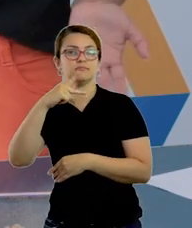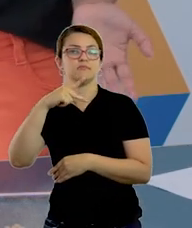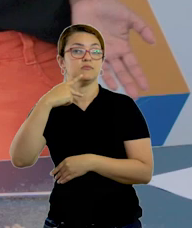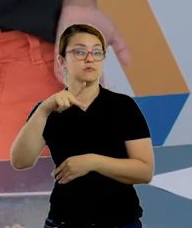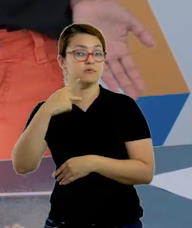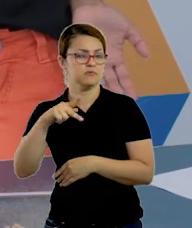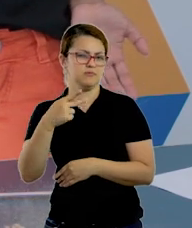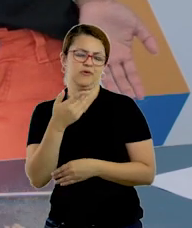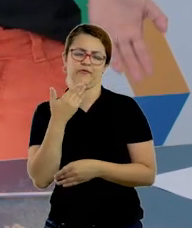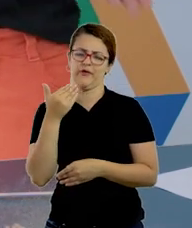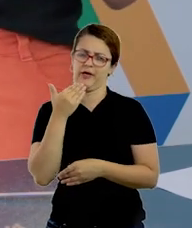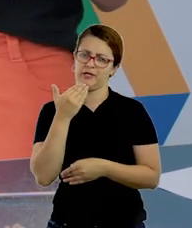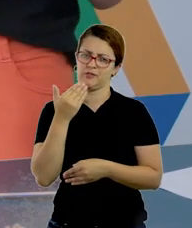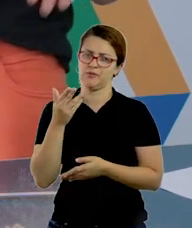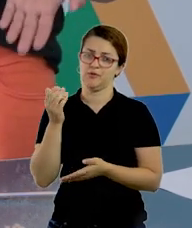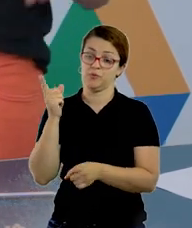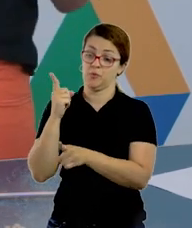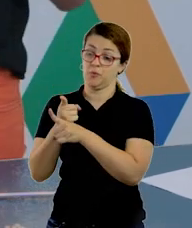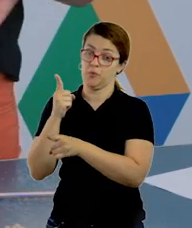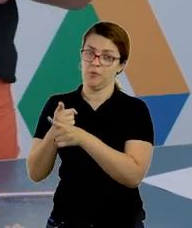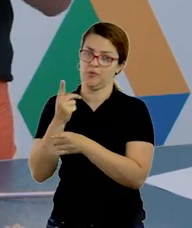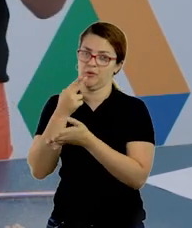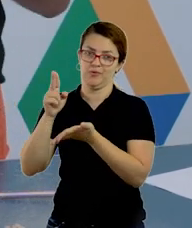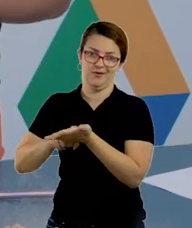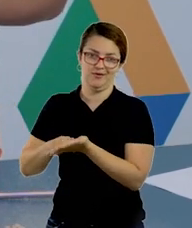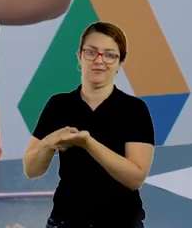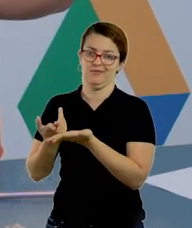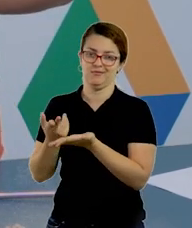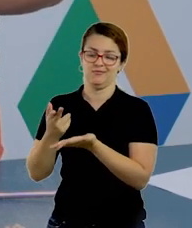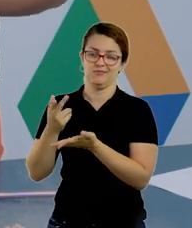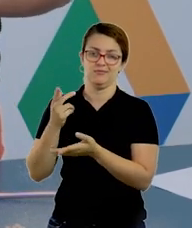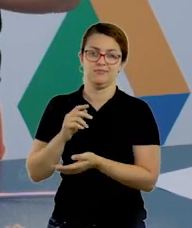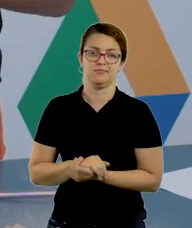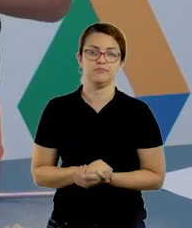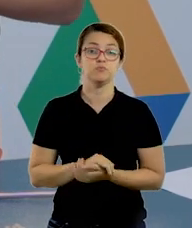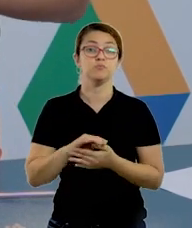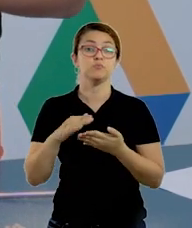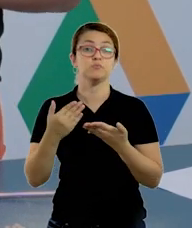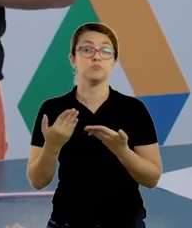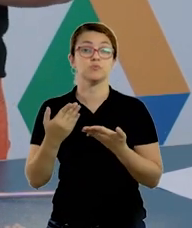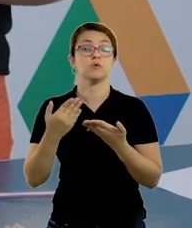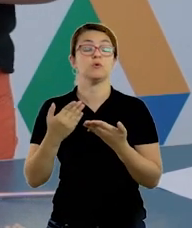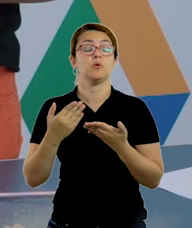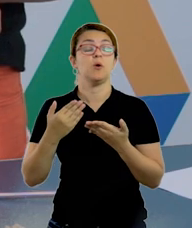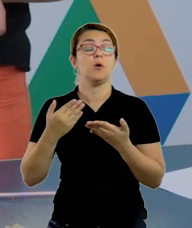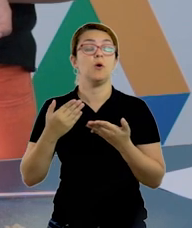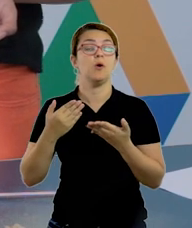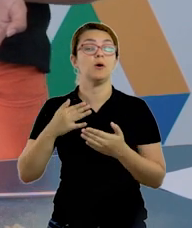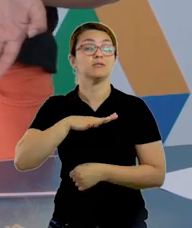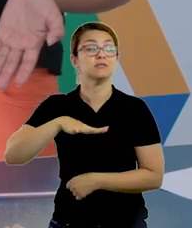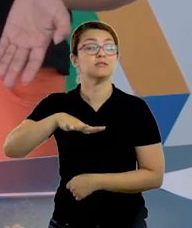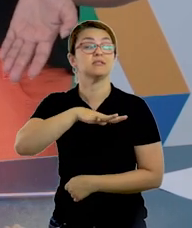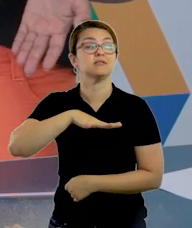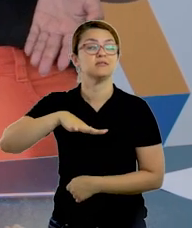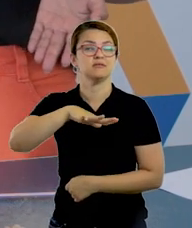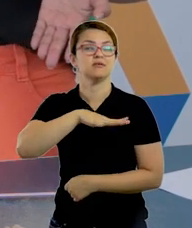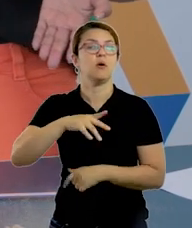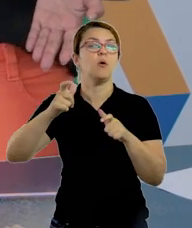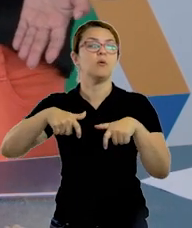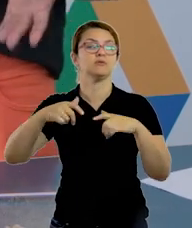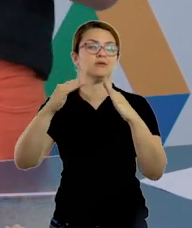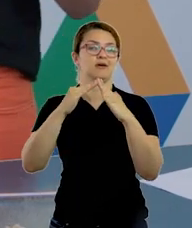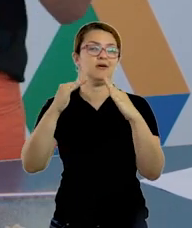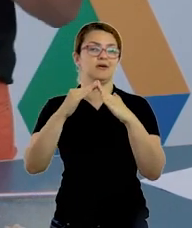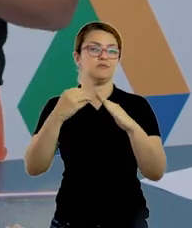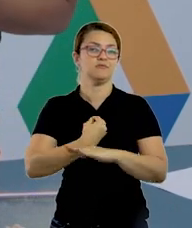Qual é o seu município? Qual é o nome da cidade onde você mora, tá? É só registrar o nome. Qual é o estado